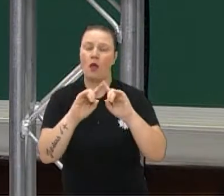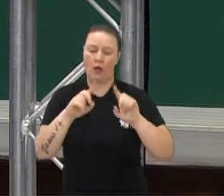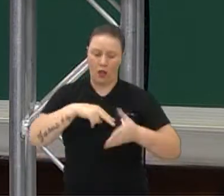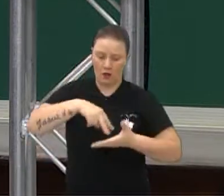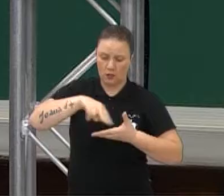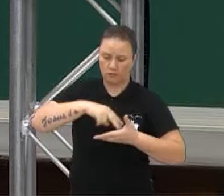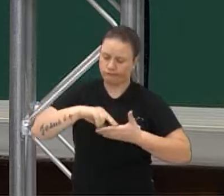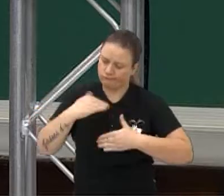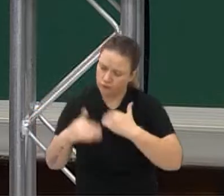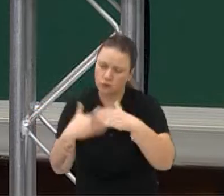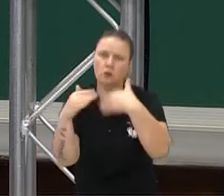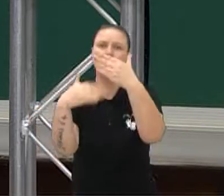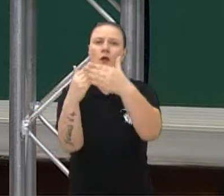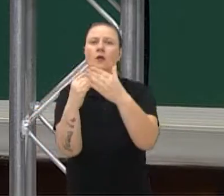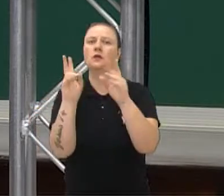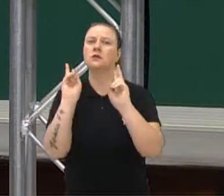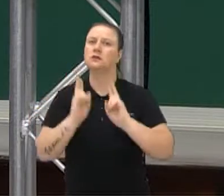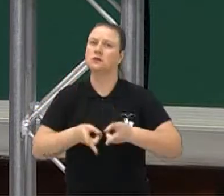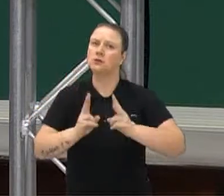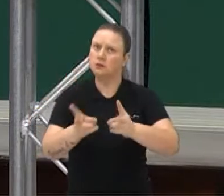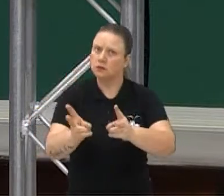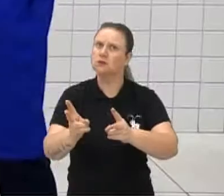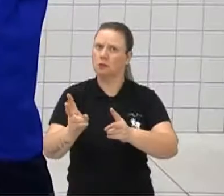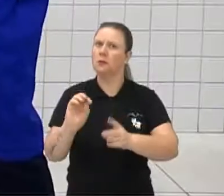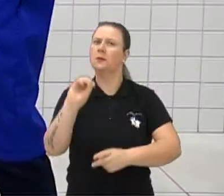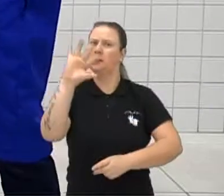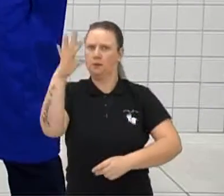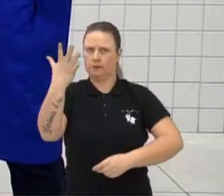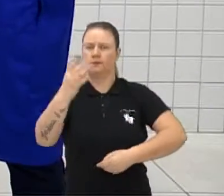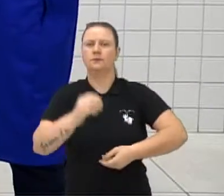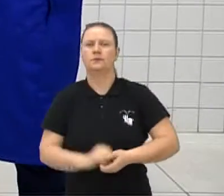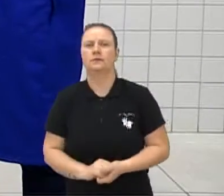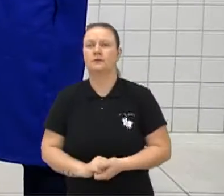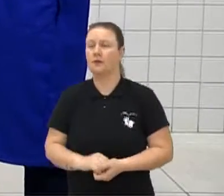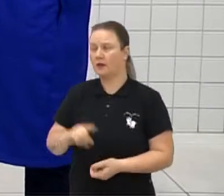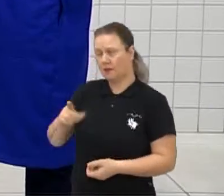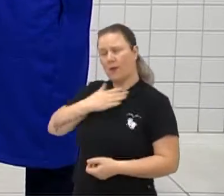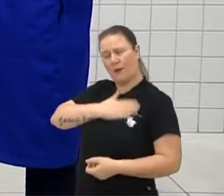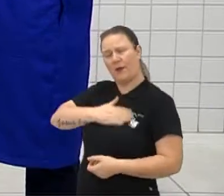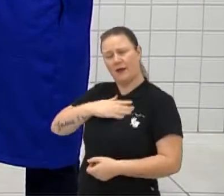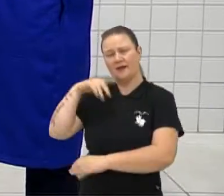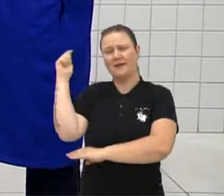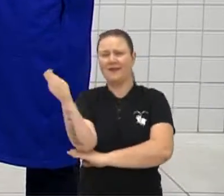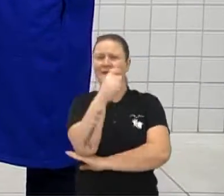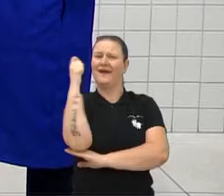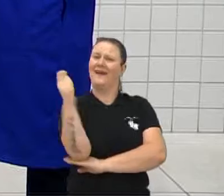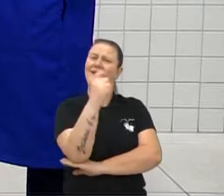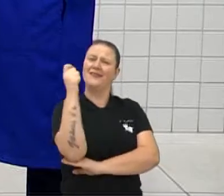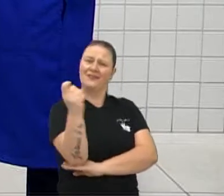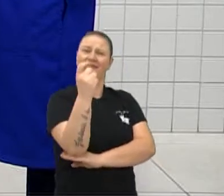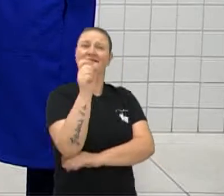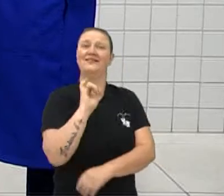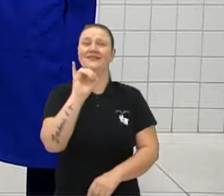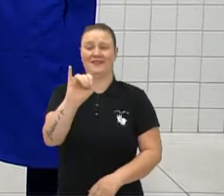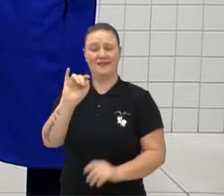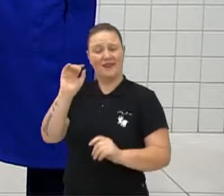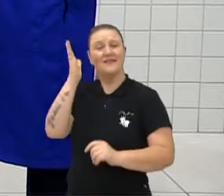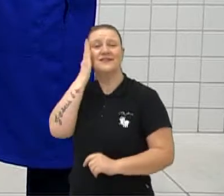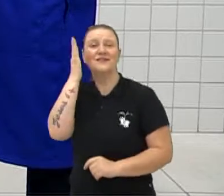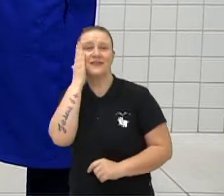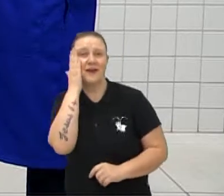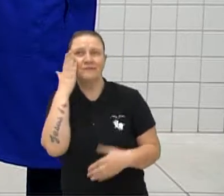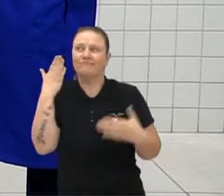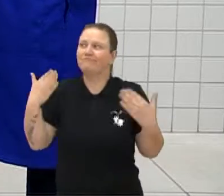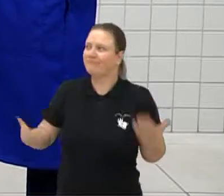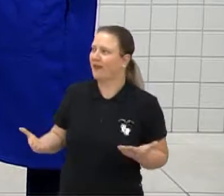mas ela sempre fez parte dos grandes acontecimentos. Você dança gaúcho, Vânia? Mas, se eu soubesse que íamos falar